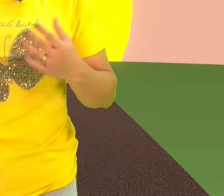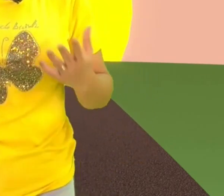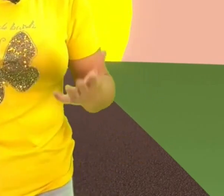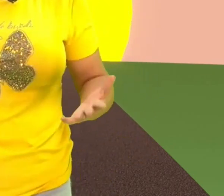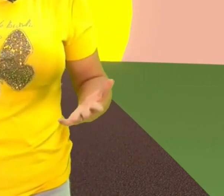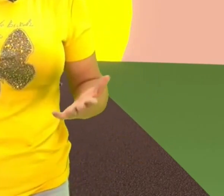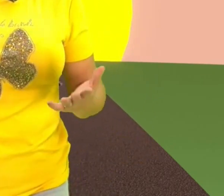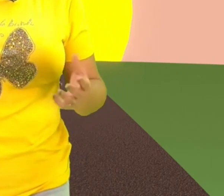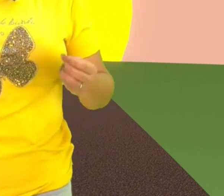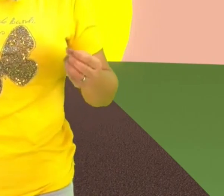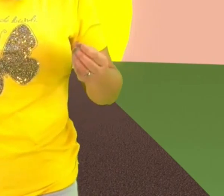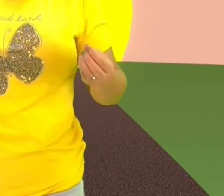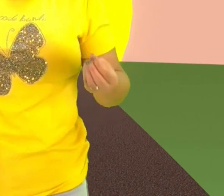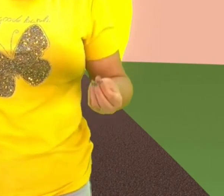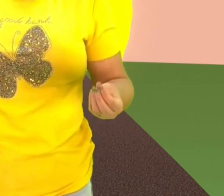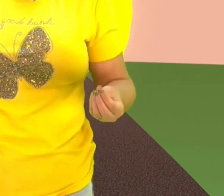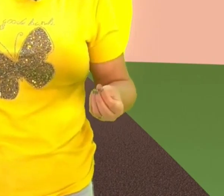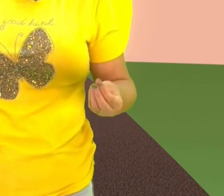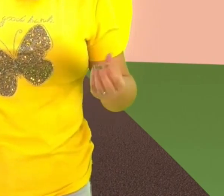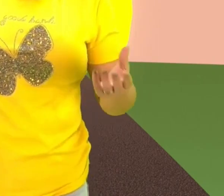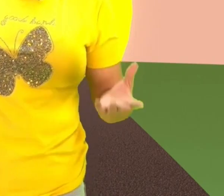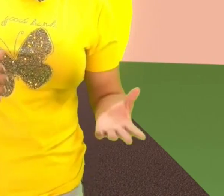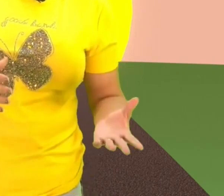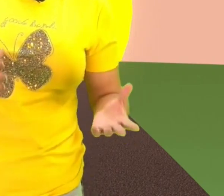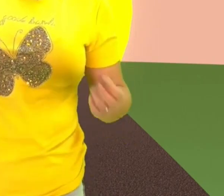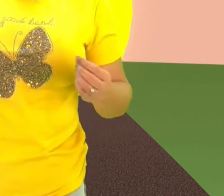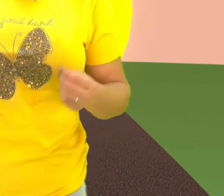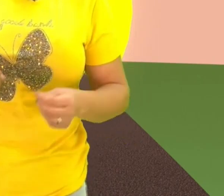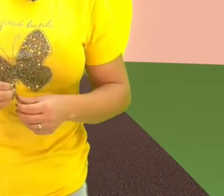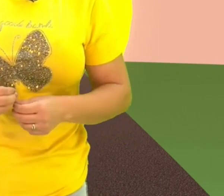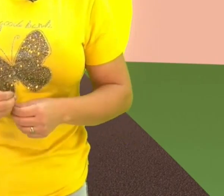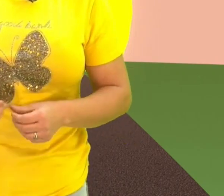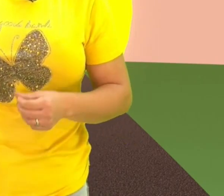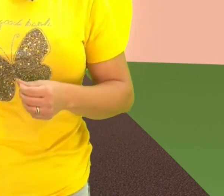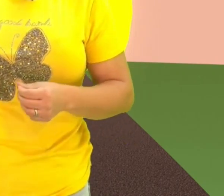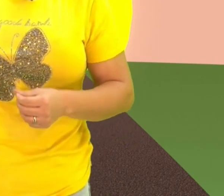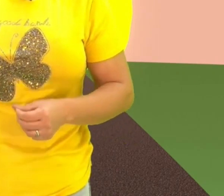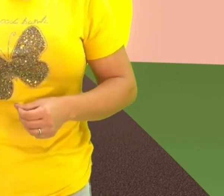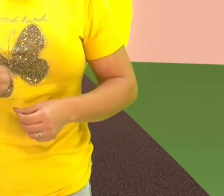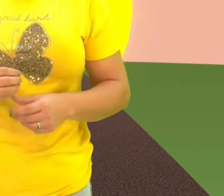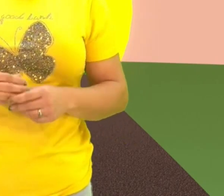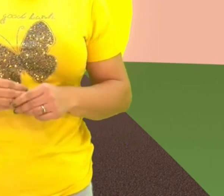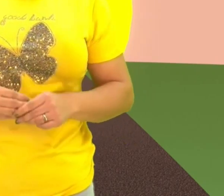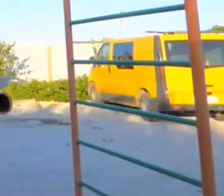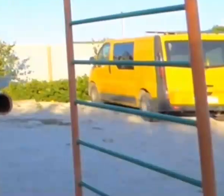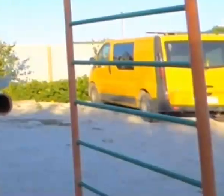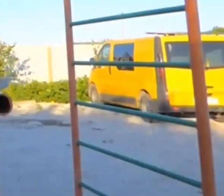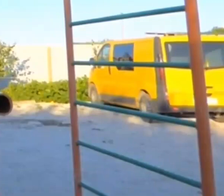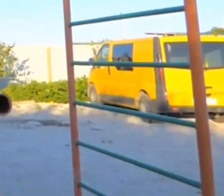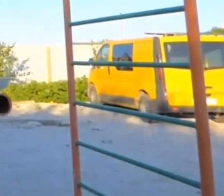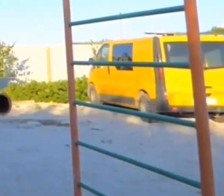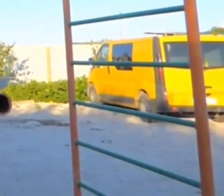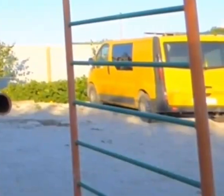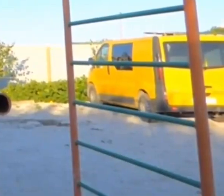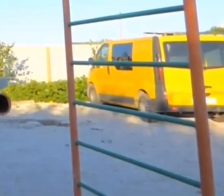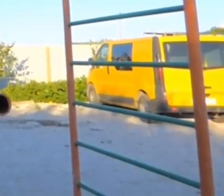pessoa pode experimentar muitos procedimentos estéticos ou até se exercitar em excesso. Os